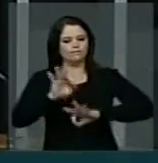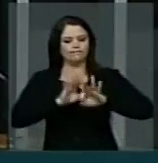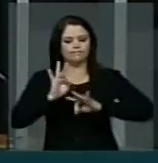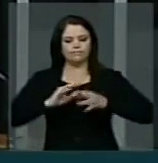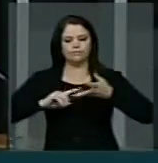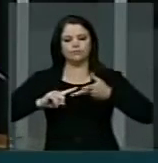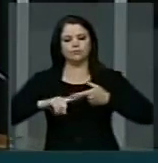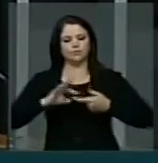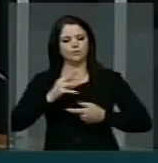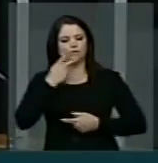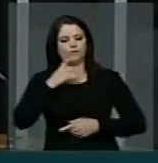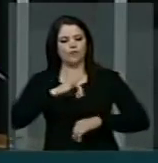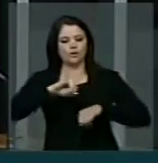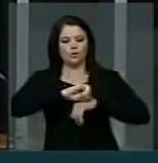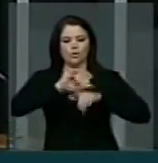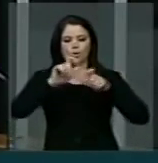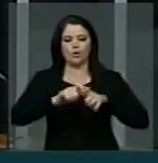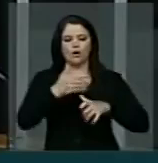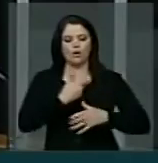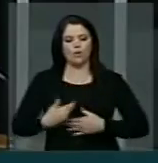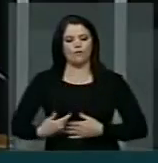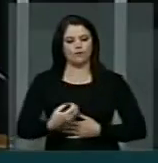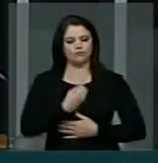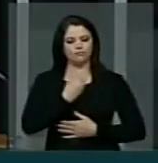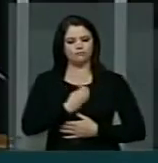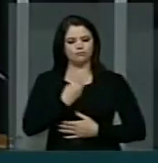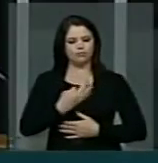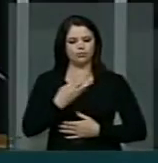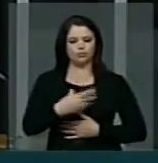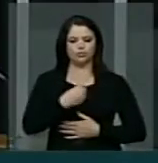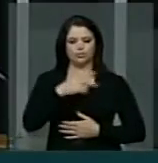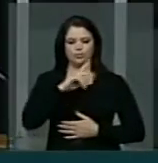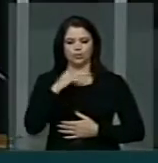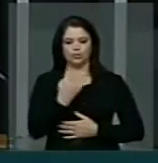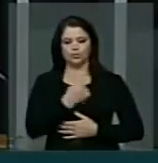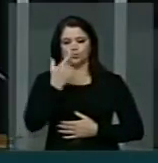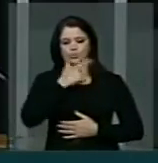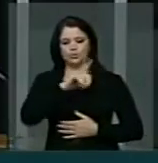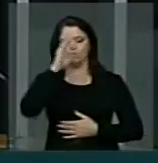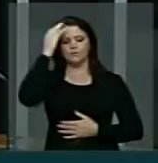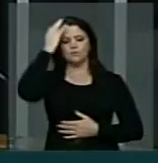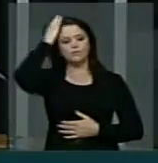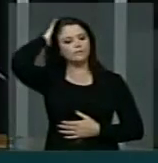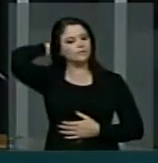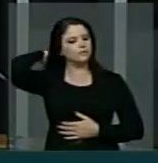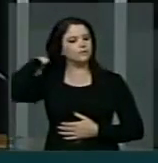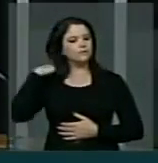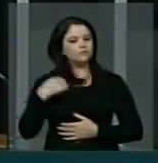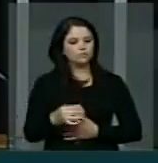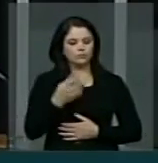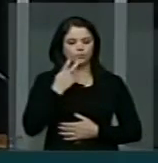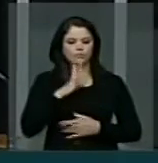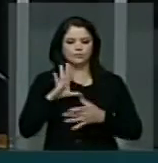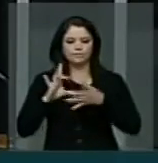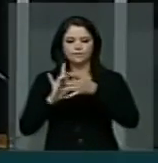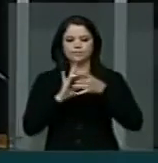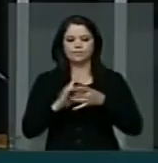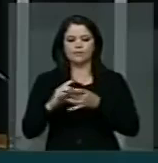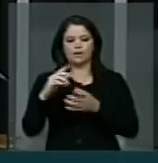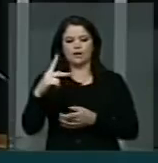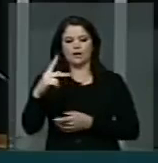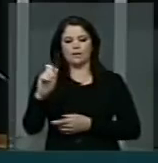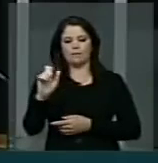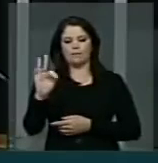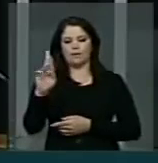estação, governo presente, para que a gente possa integrar Petrolina com outros